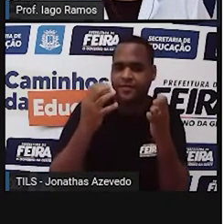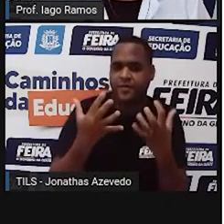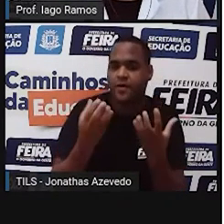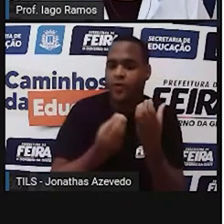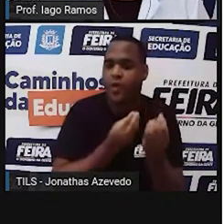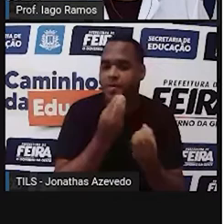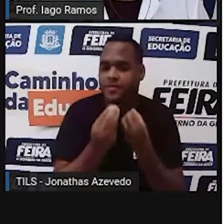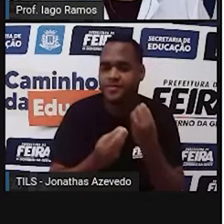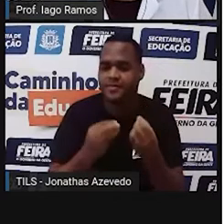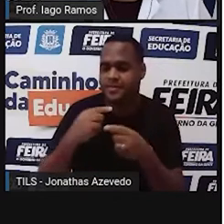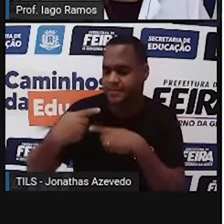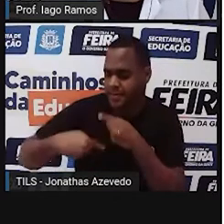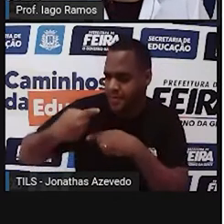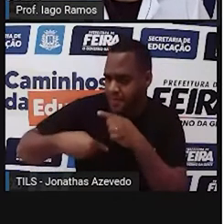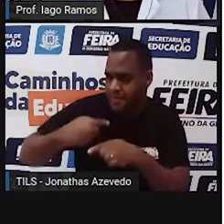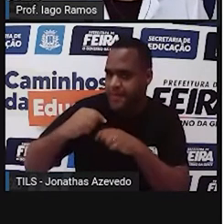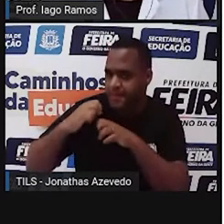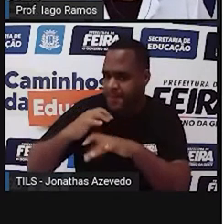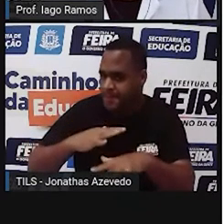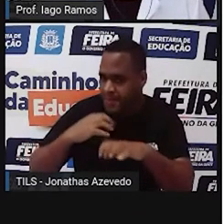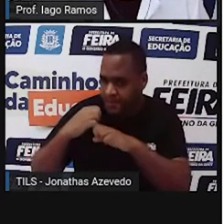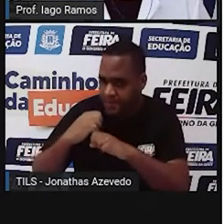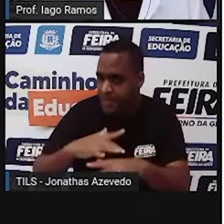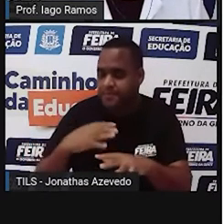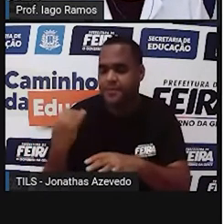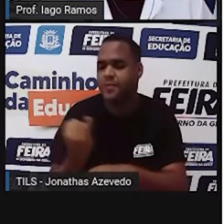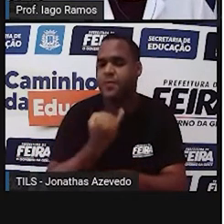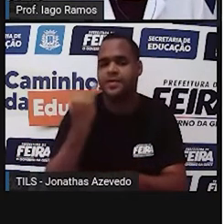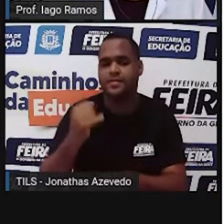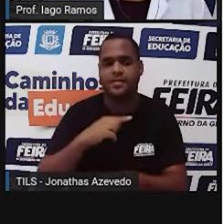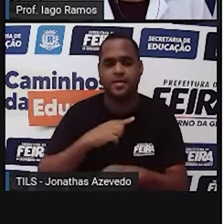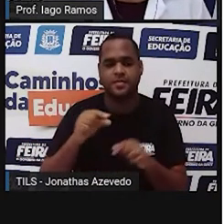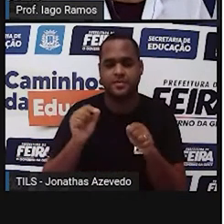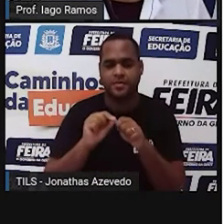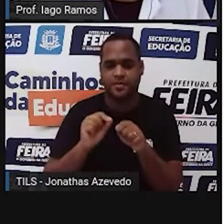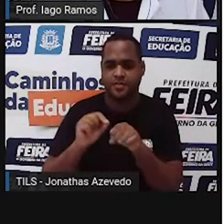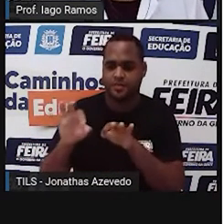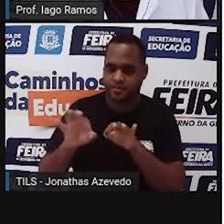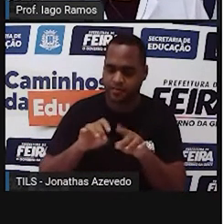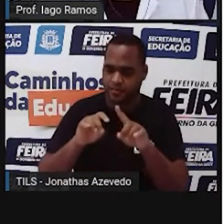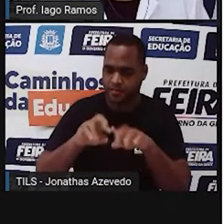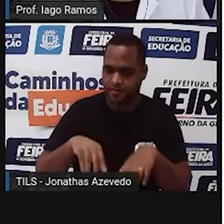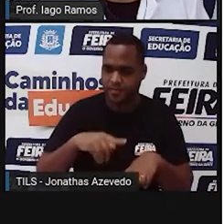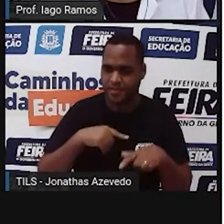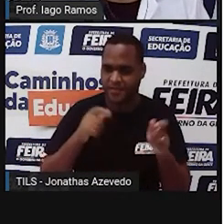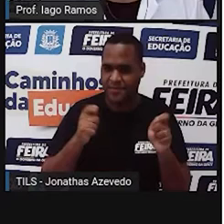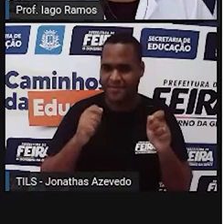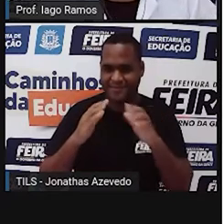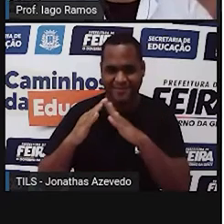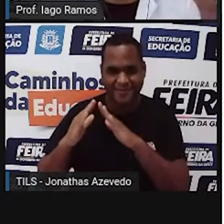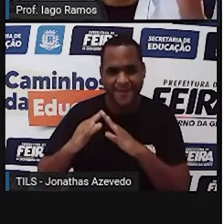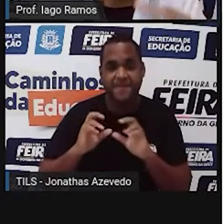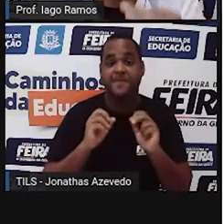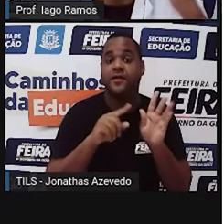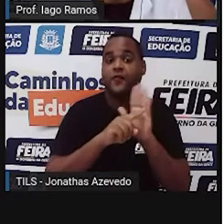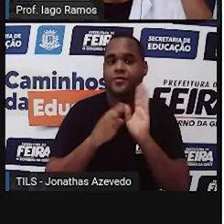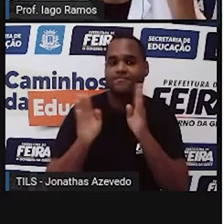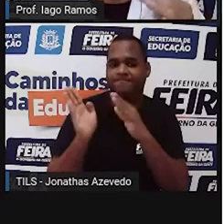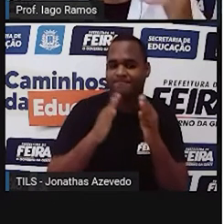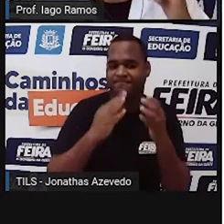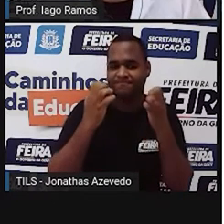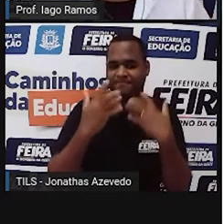hidrelétricas são importantes, né? Para fazer com que a energia elétrica chegue em nossas casas. Então, esse videozinho